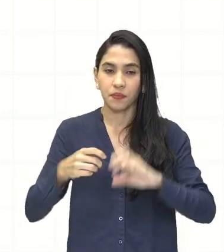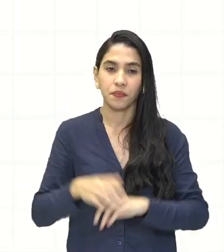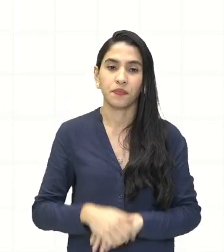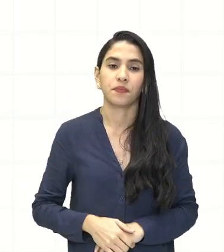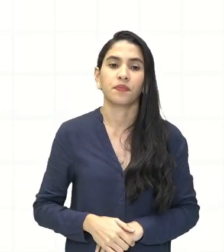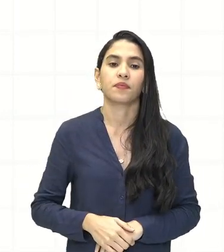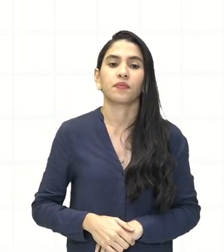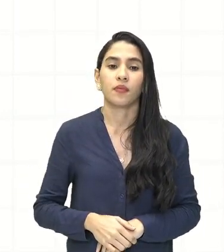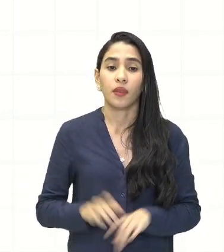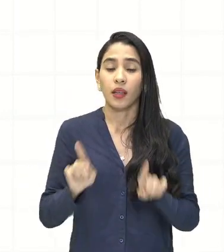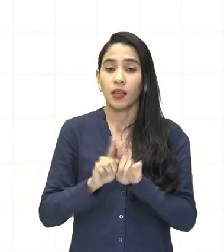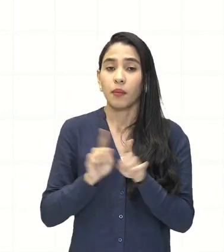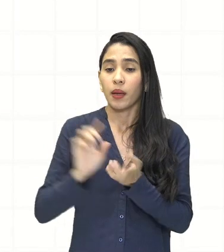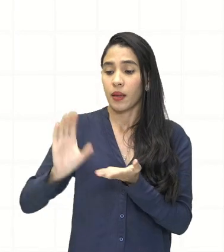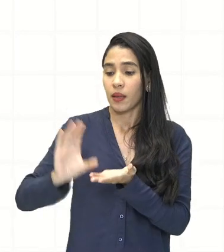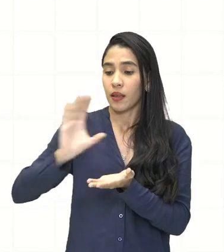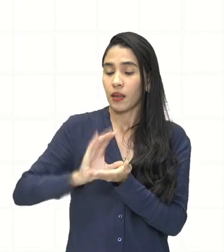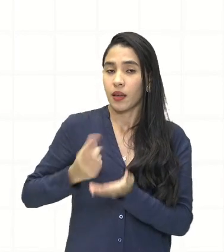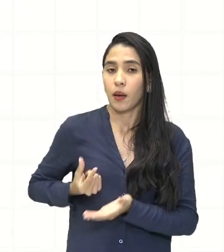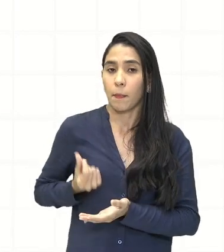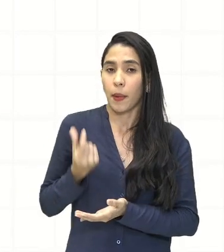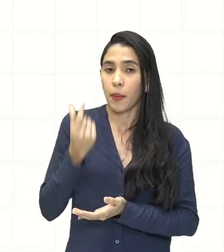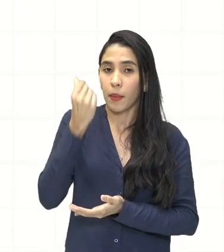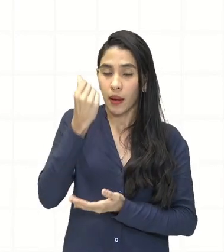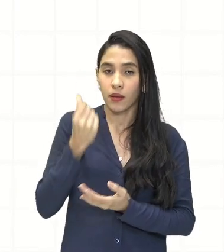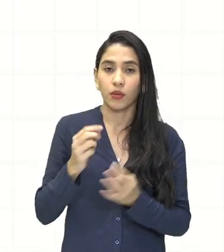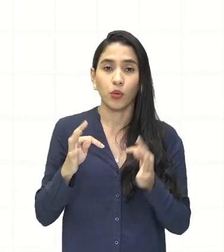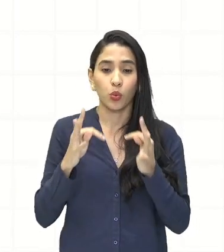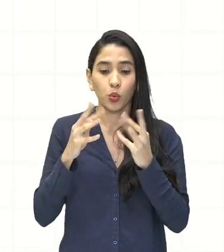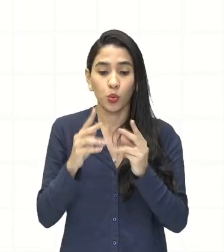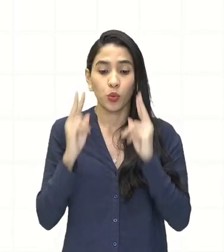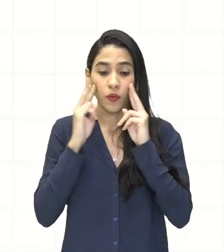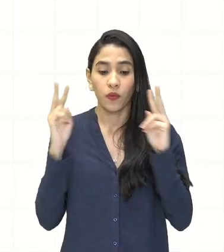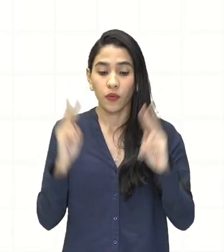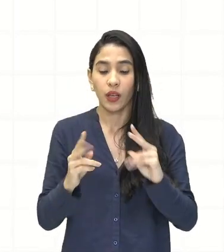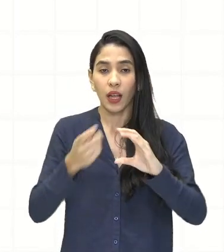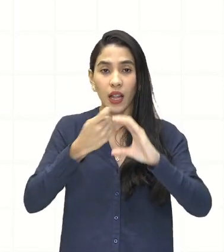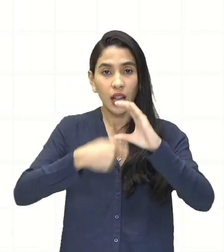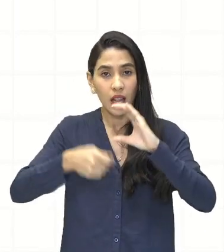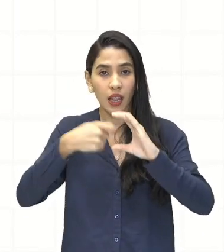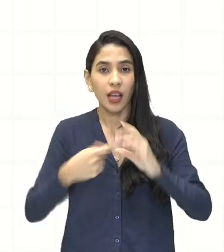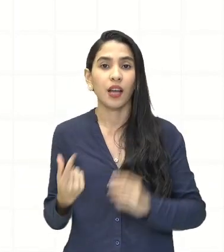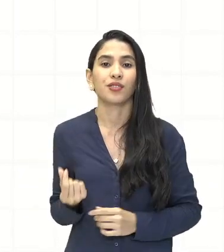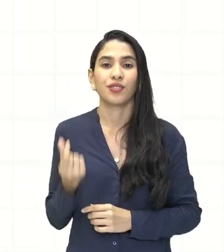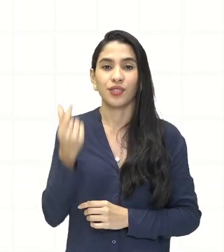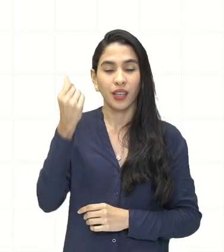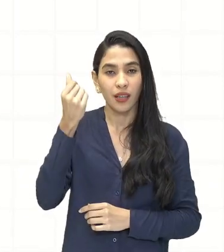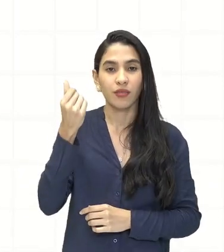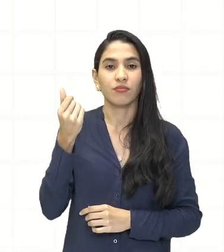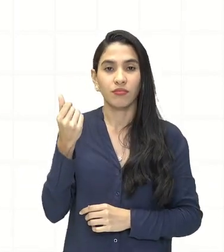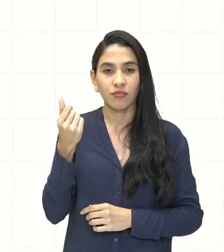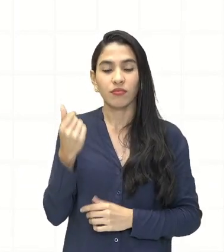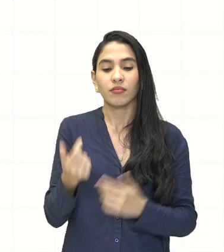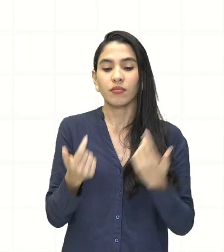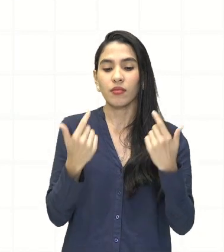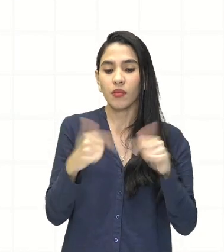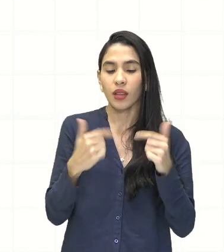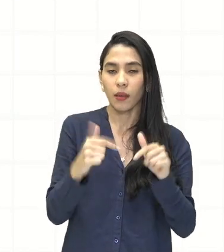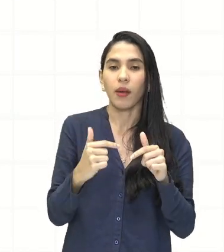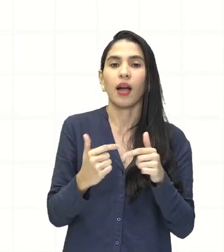Acúmulo de riquezas, observem que tudo está girando em torno do quê? Do lucro. A presença do trabalho